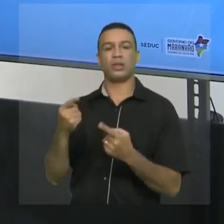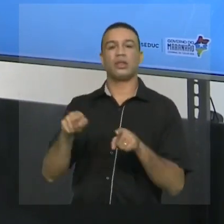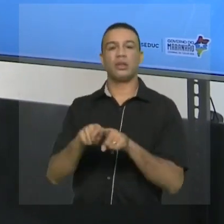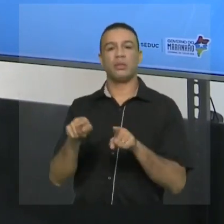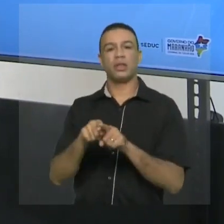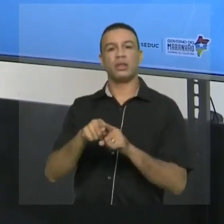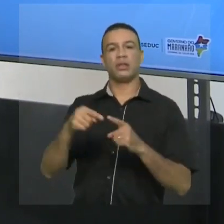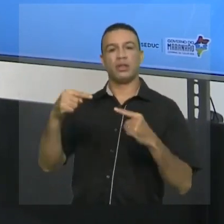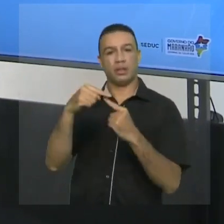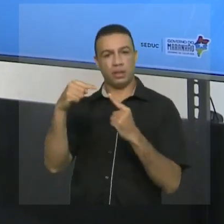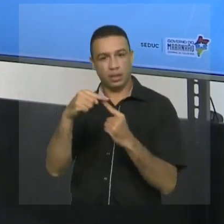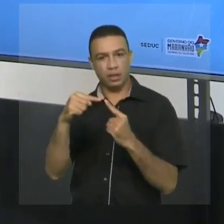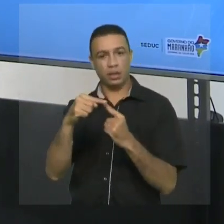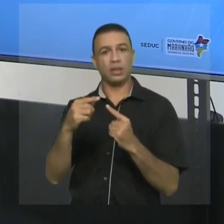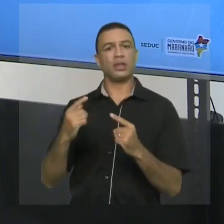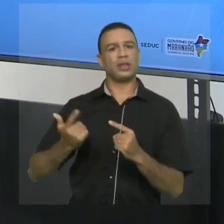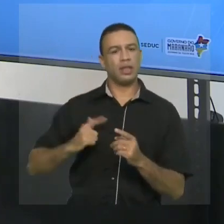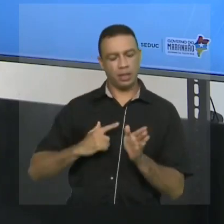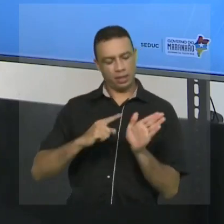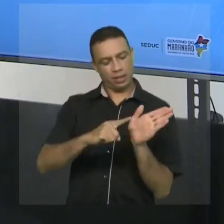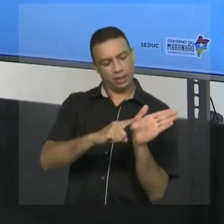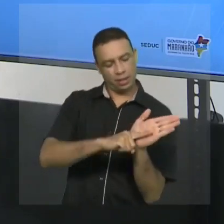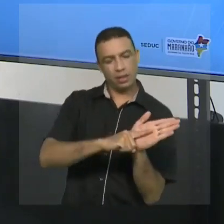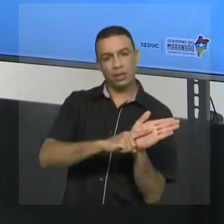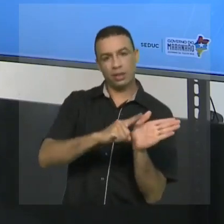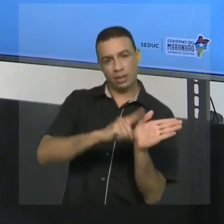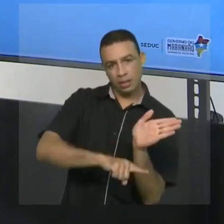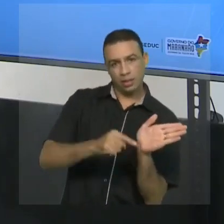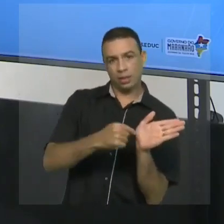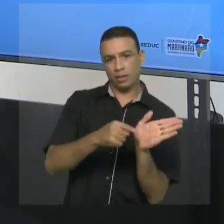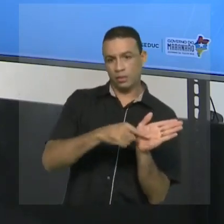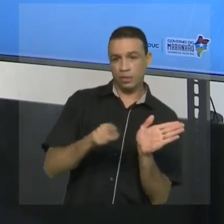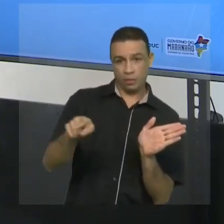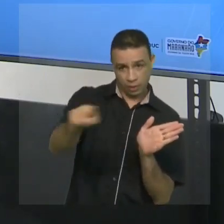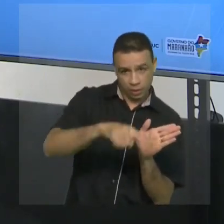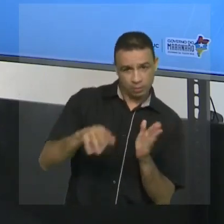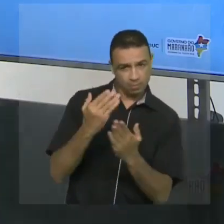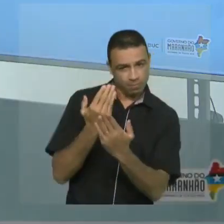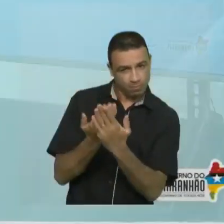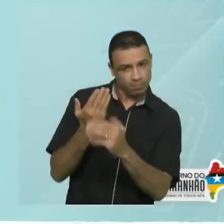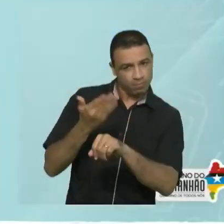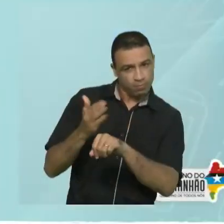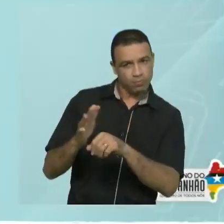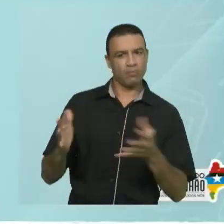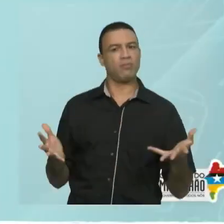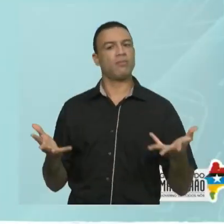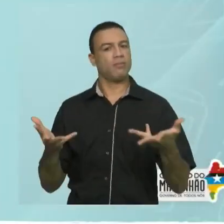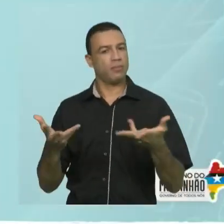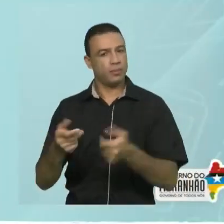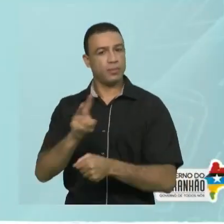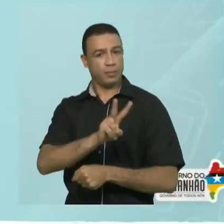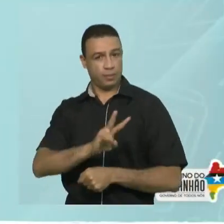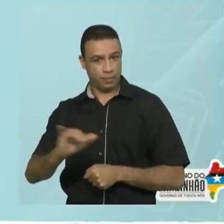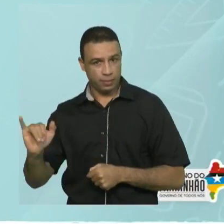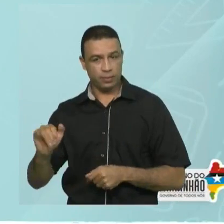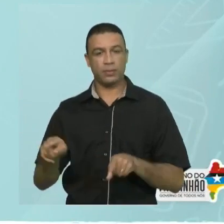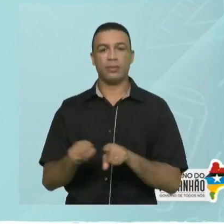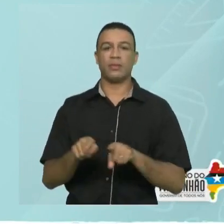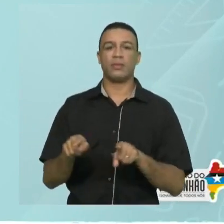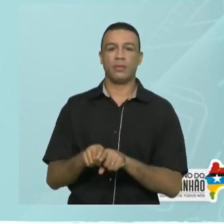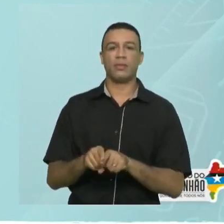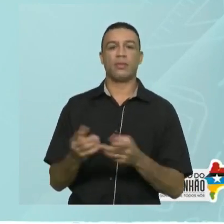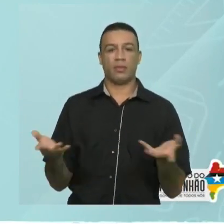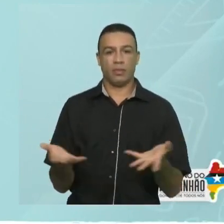do sinal negativo. E aí eu tenho certeza que vocês vão ficar fera. E o que a gente vai estudar hoje nesse conteúdo? A ideia de números